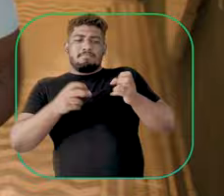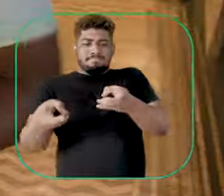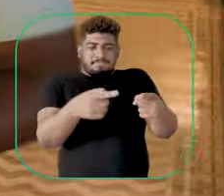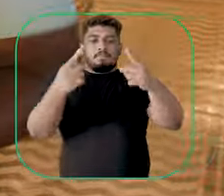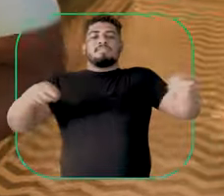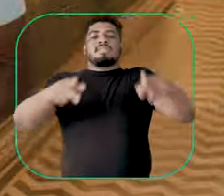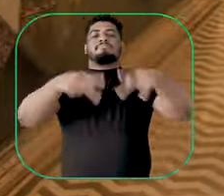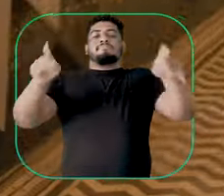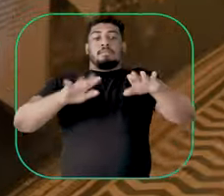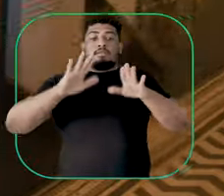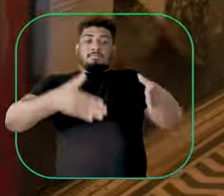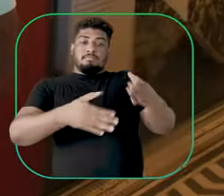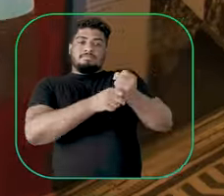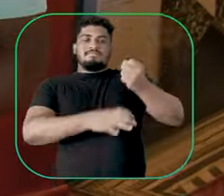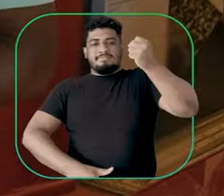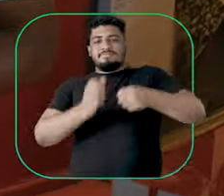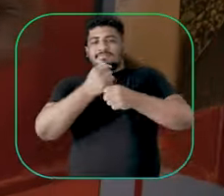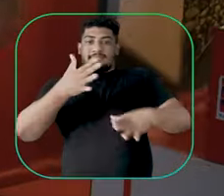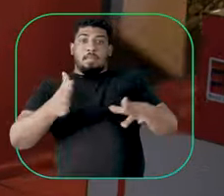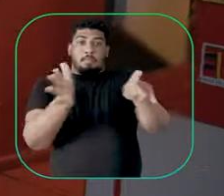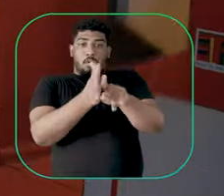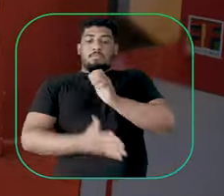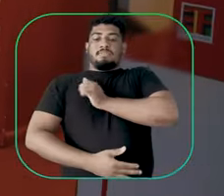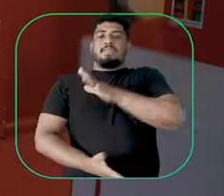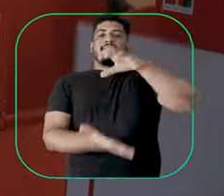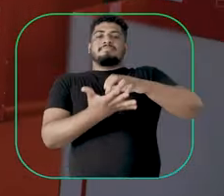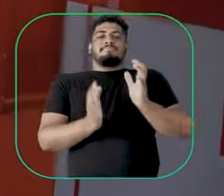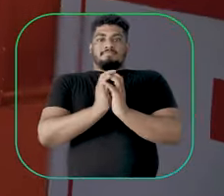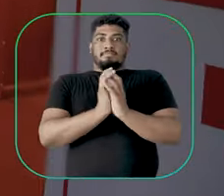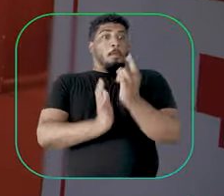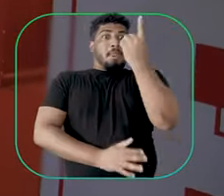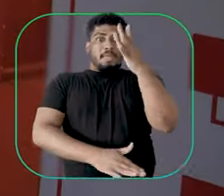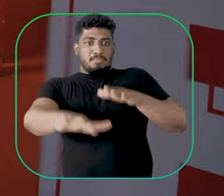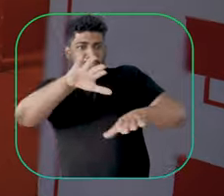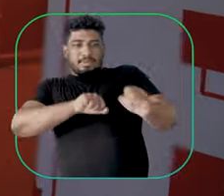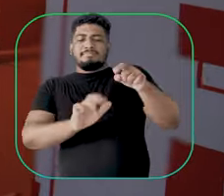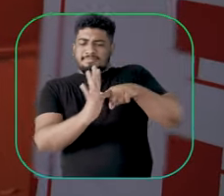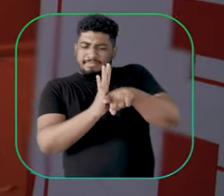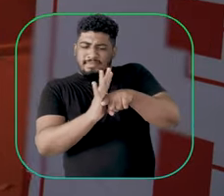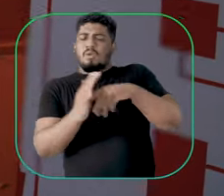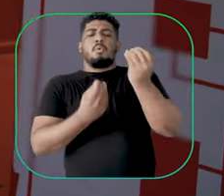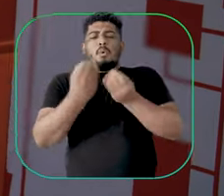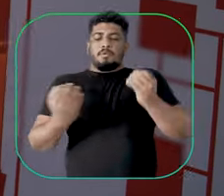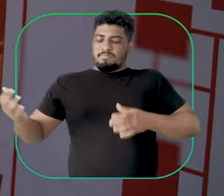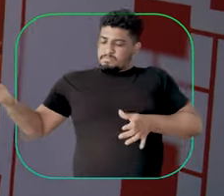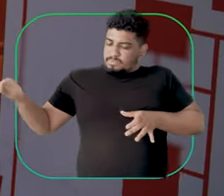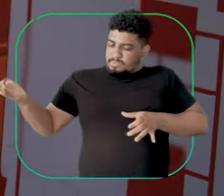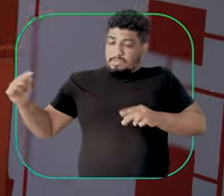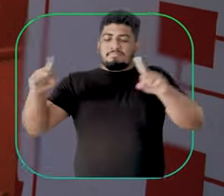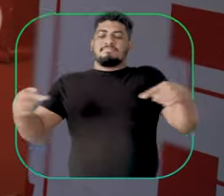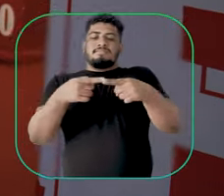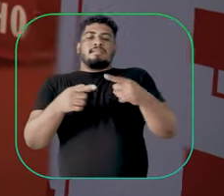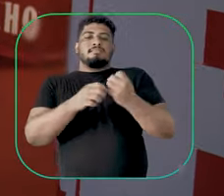ênfase em frevo do IFPE, Campus Recife. Foi o primeiro a se formar e pesquisou a relação do bandolim com o frevo